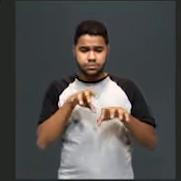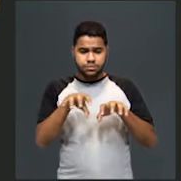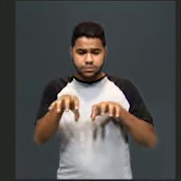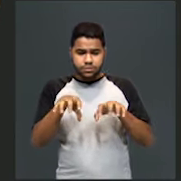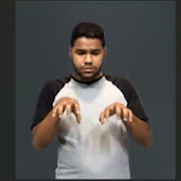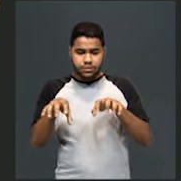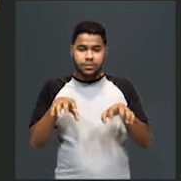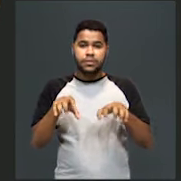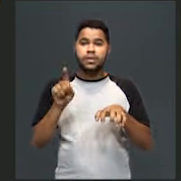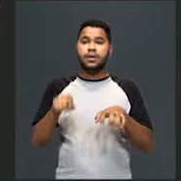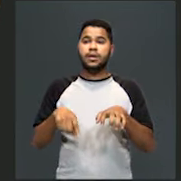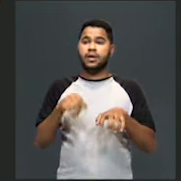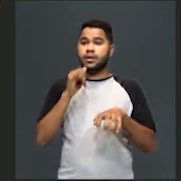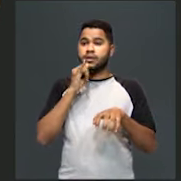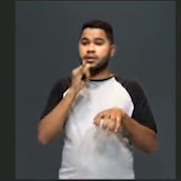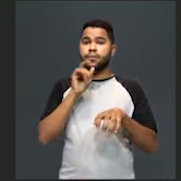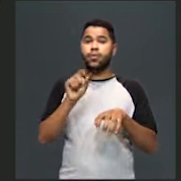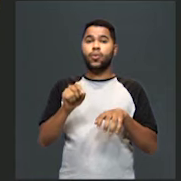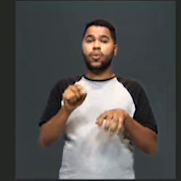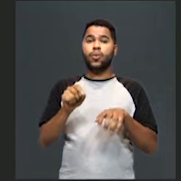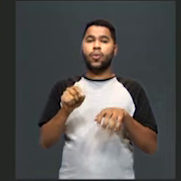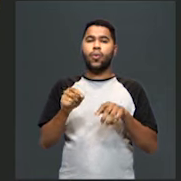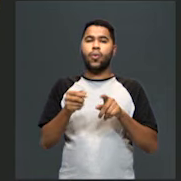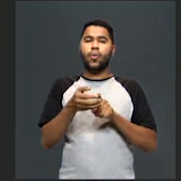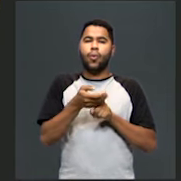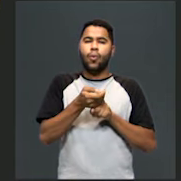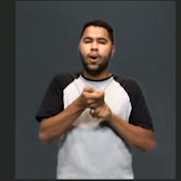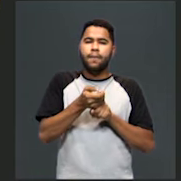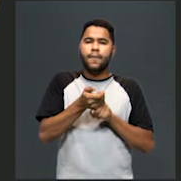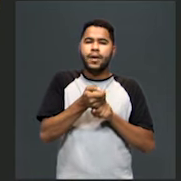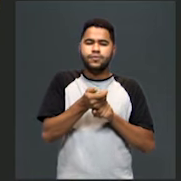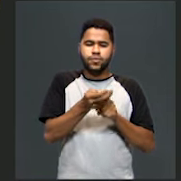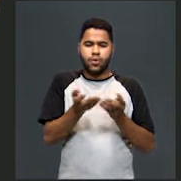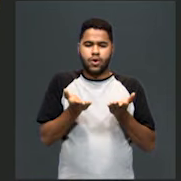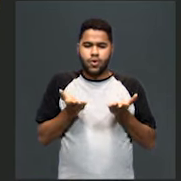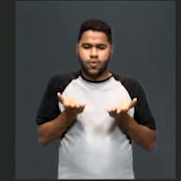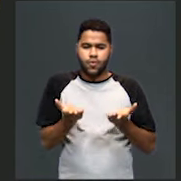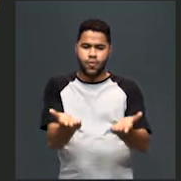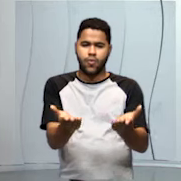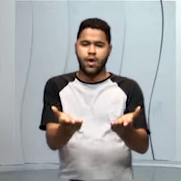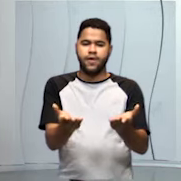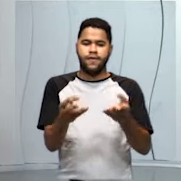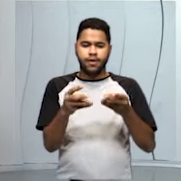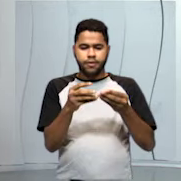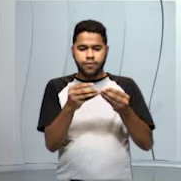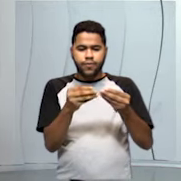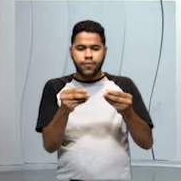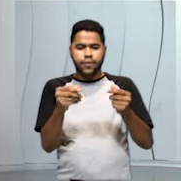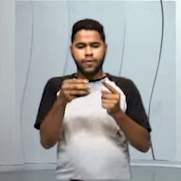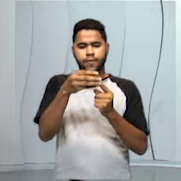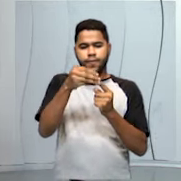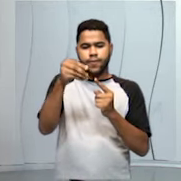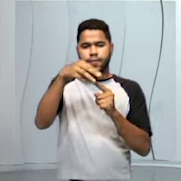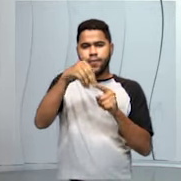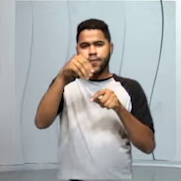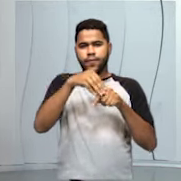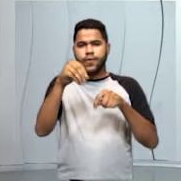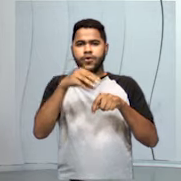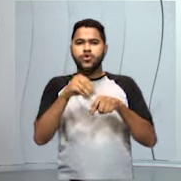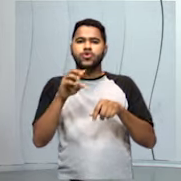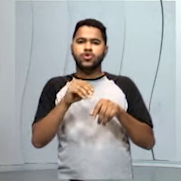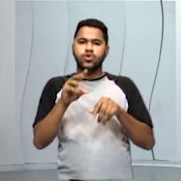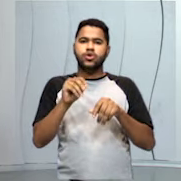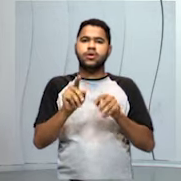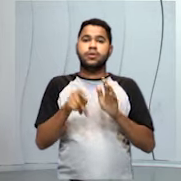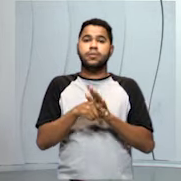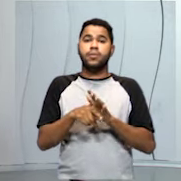casca do amendoim. Quando a gente torra o amendoim, ele solta a casquinha e a maioria das receitas que nós